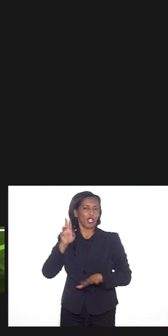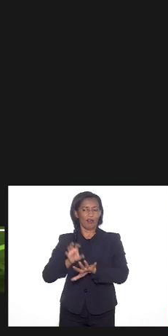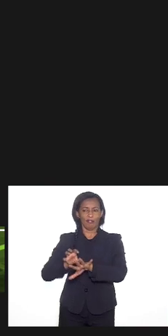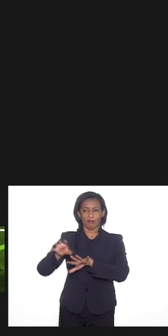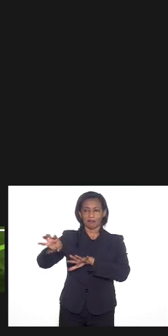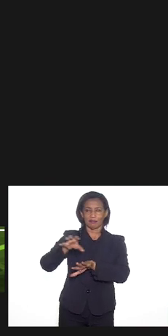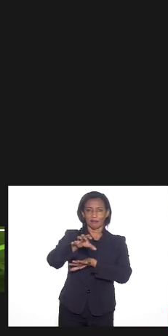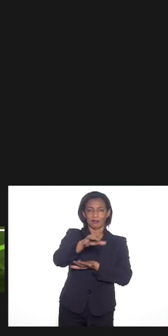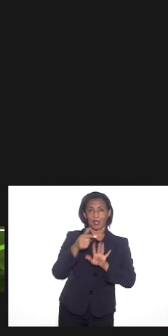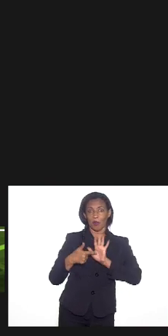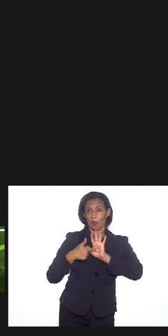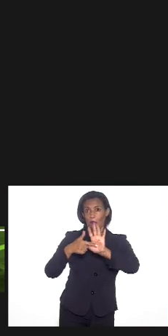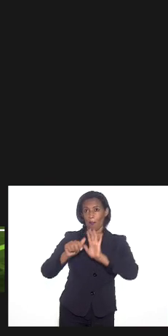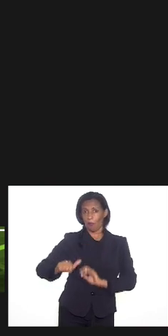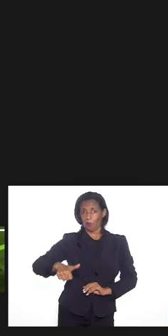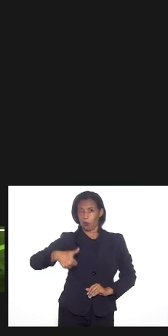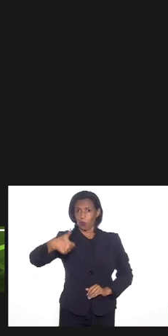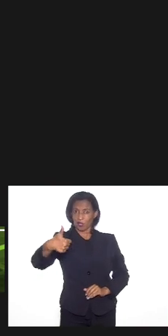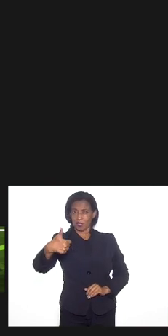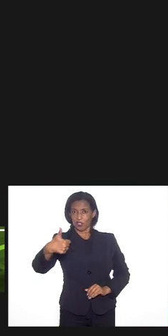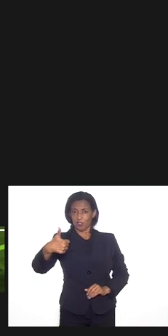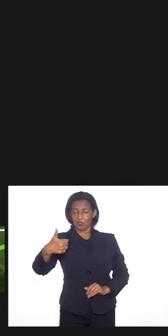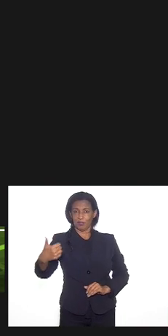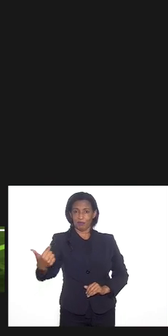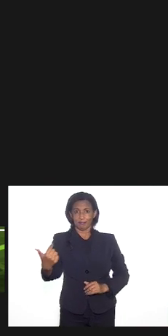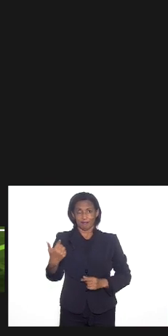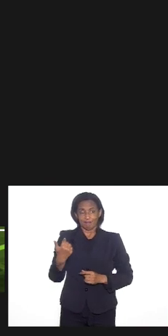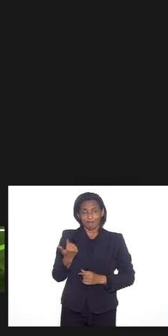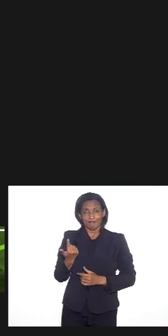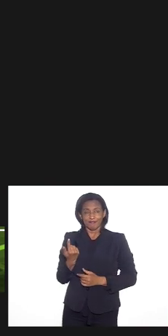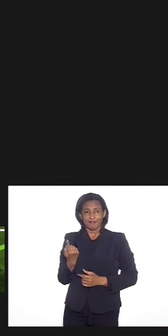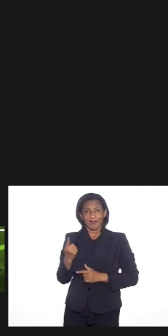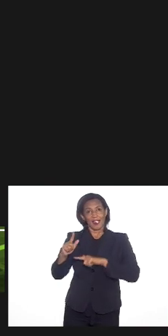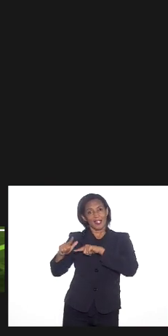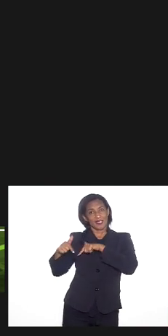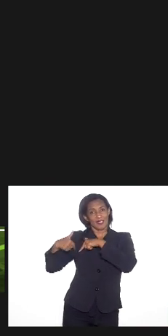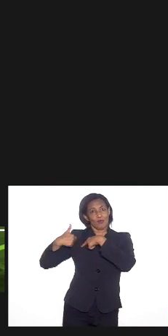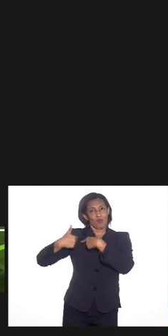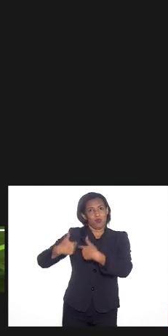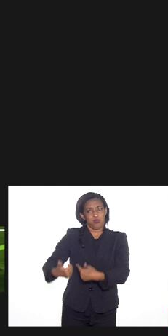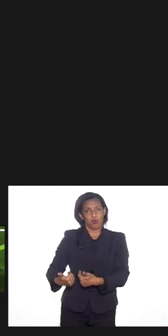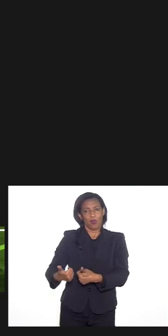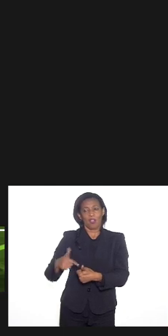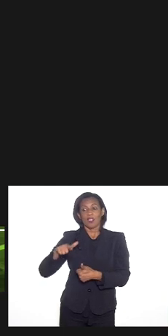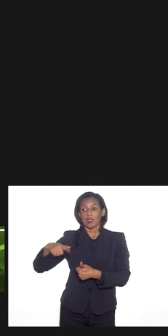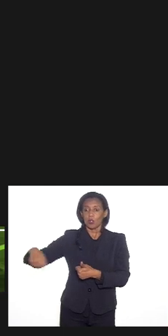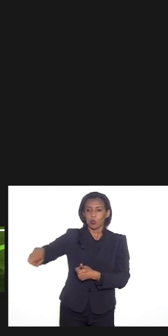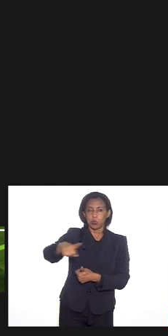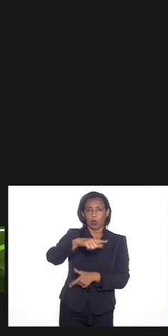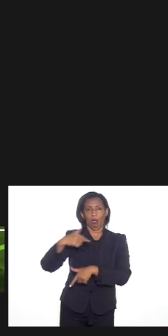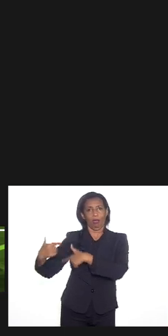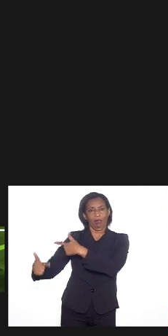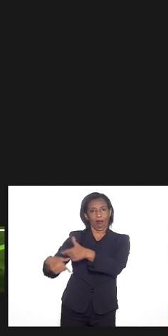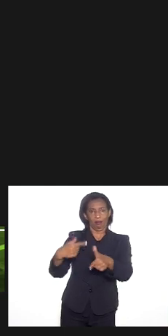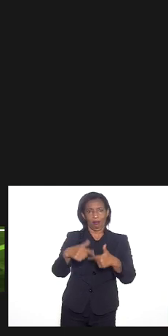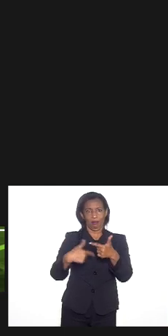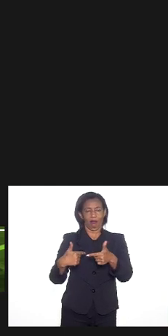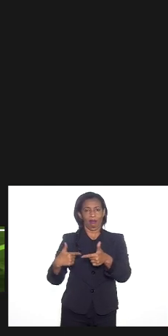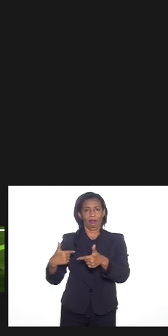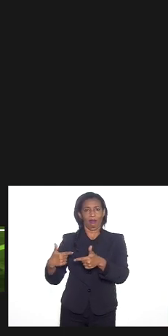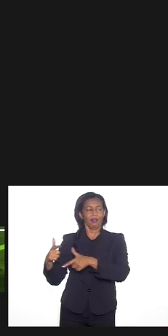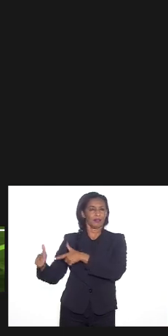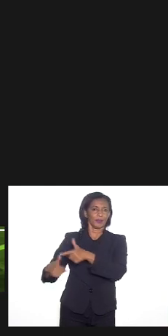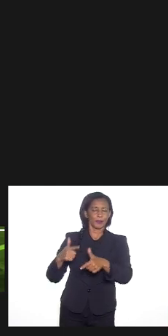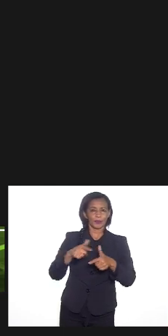sinalizar positivamente pra ele impunha essa ação e aí os executores atuavam na ponta